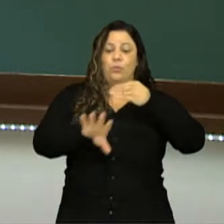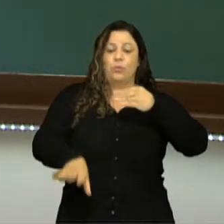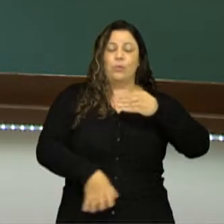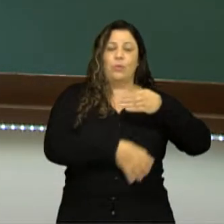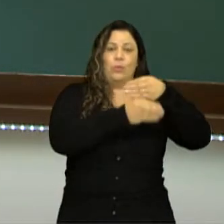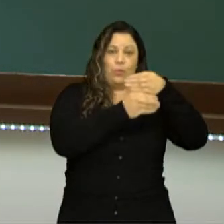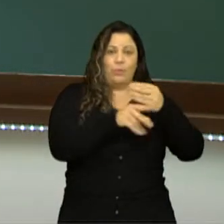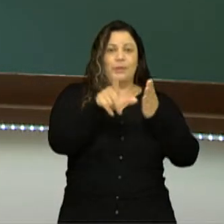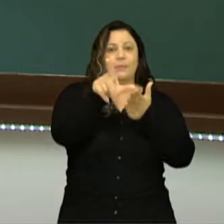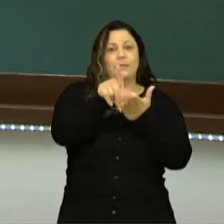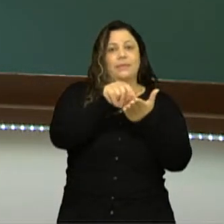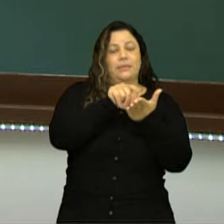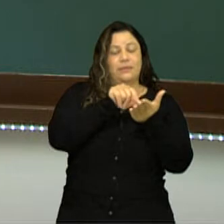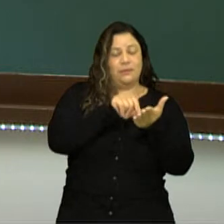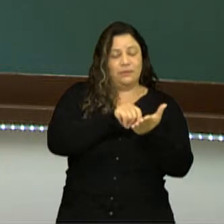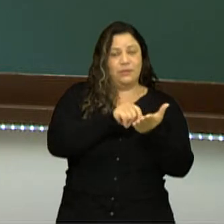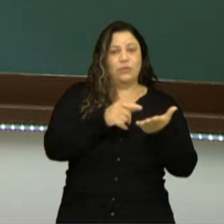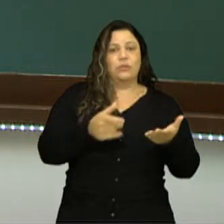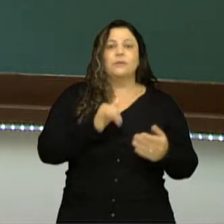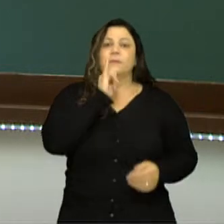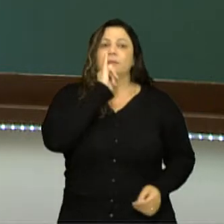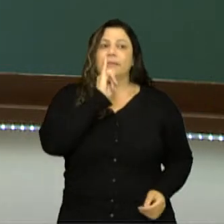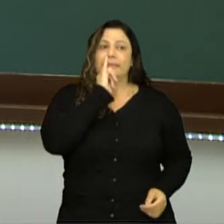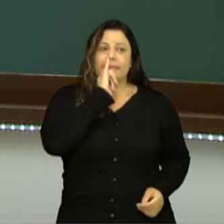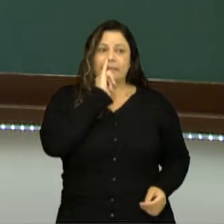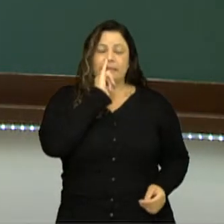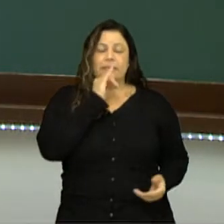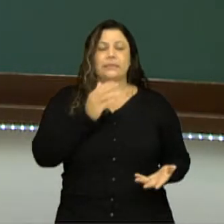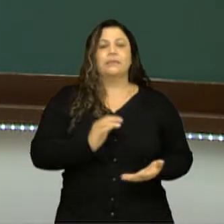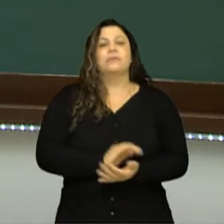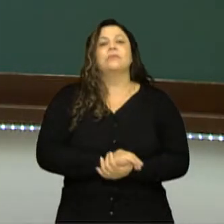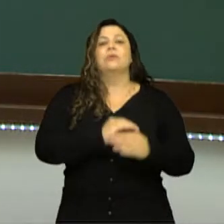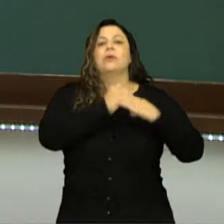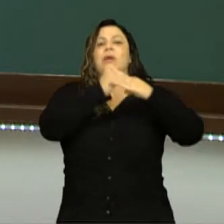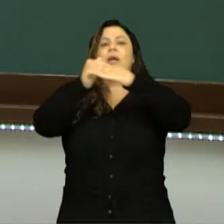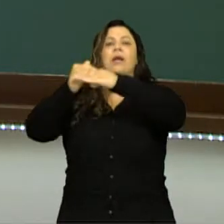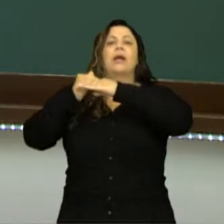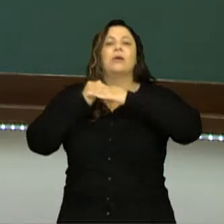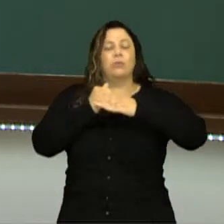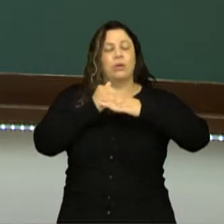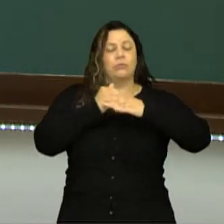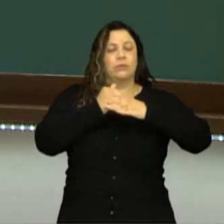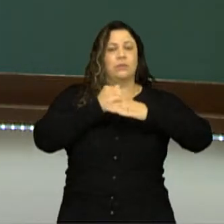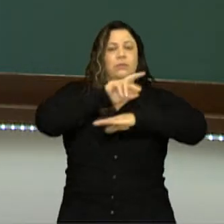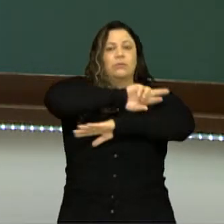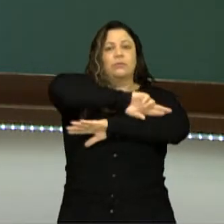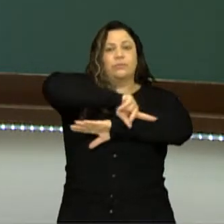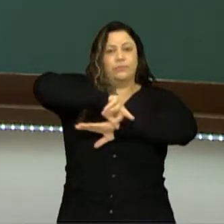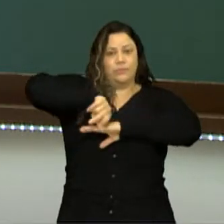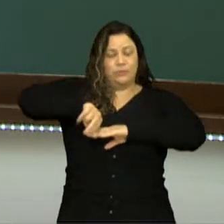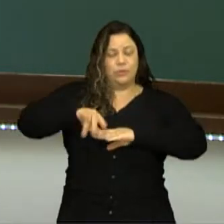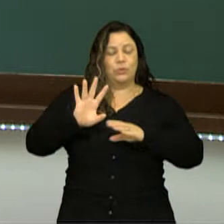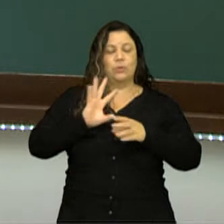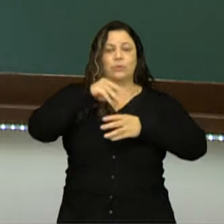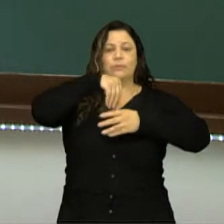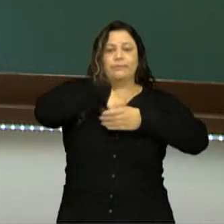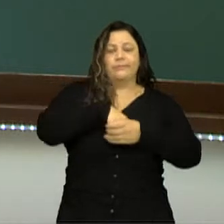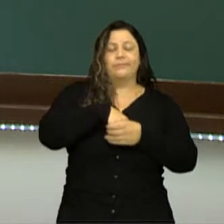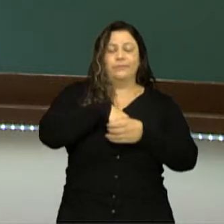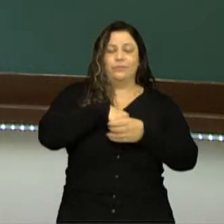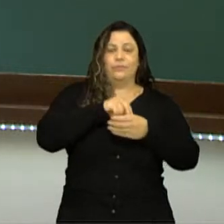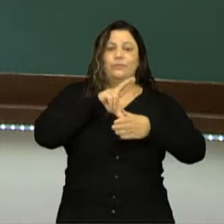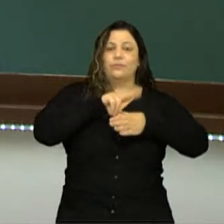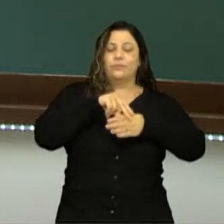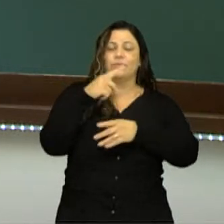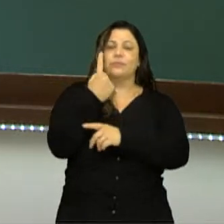do artigo. Temos, por exemplo, a questão da igualdade de gênero colocada já no inciso 1 do